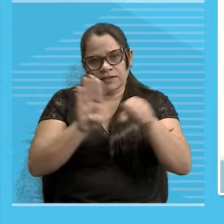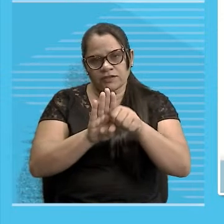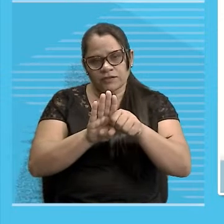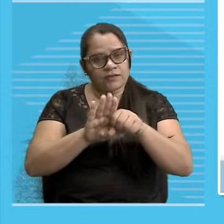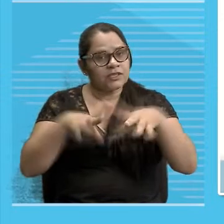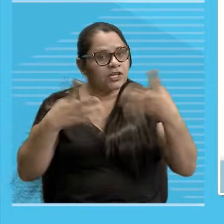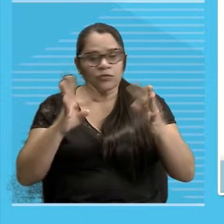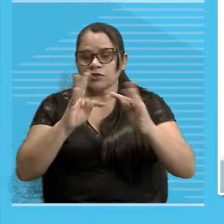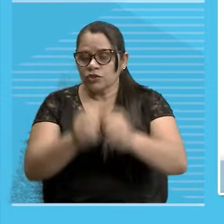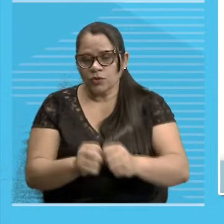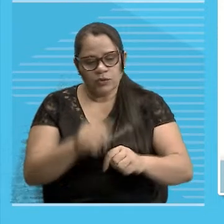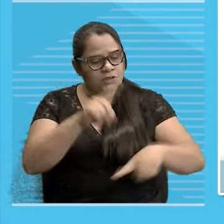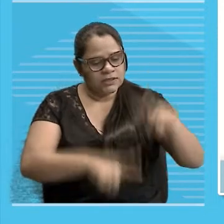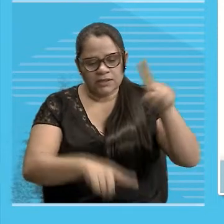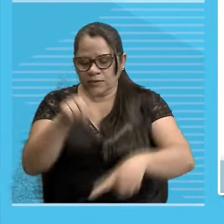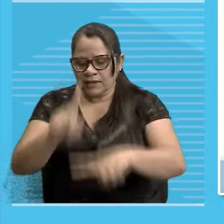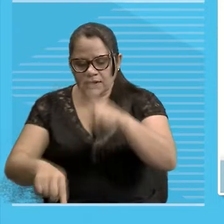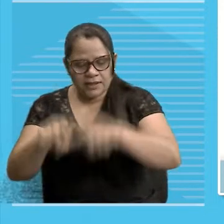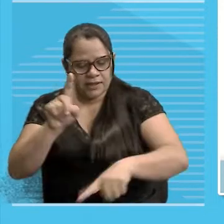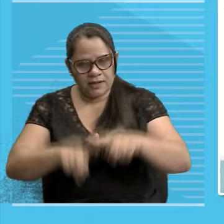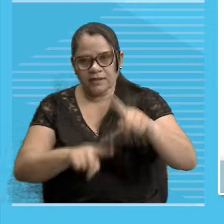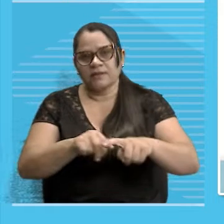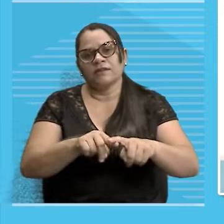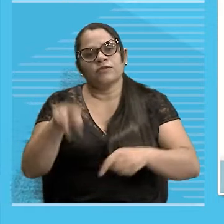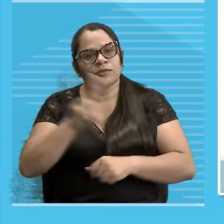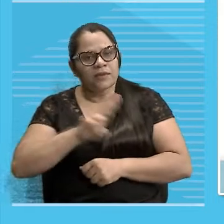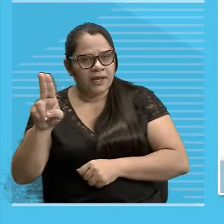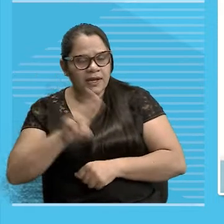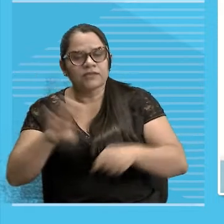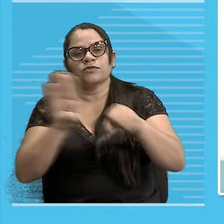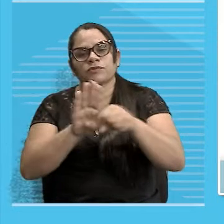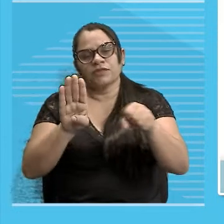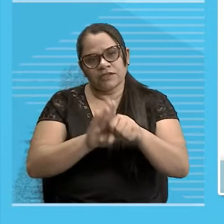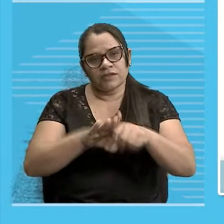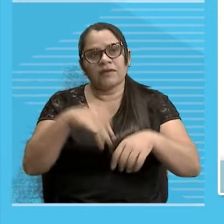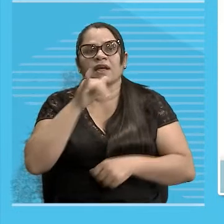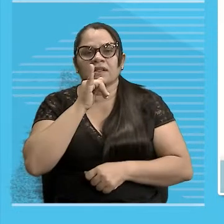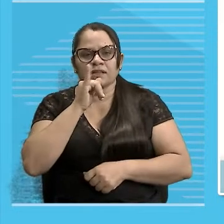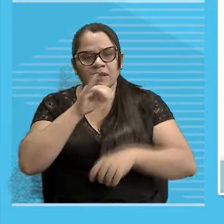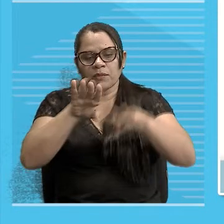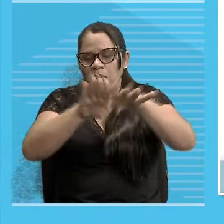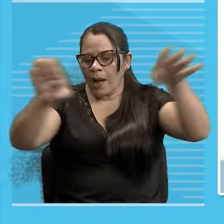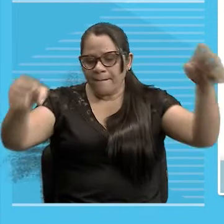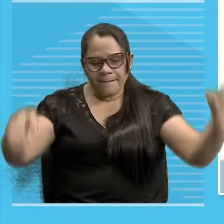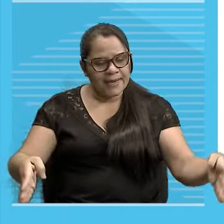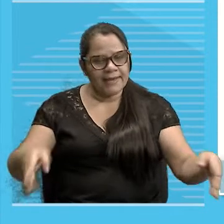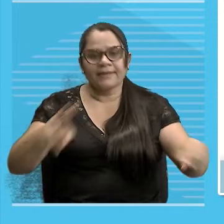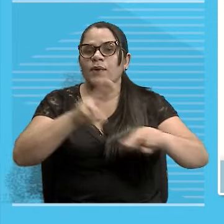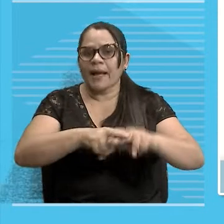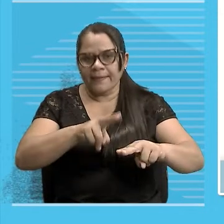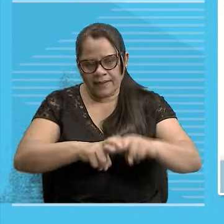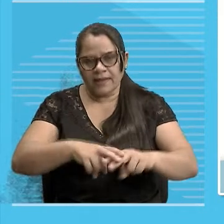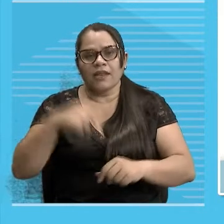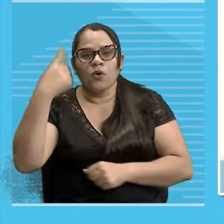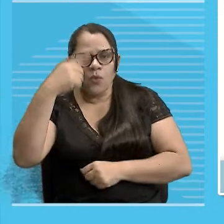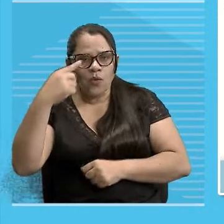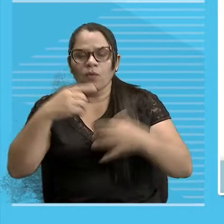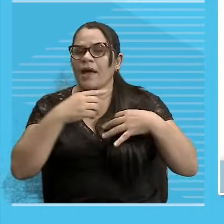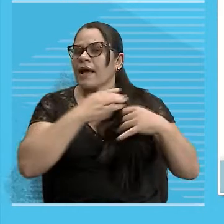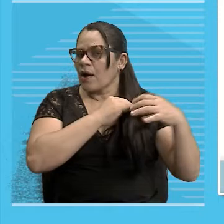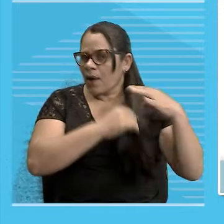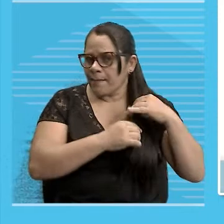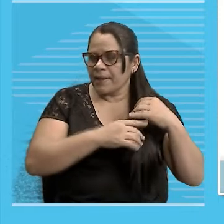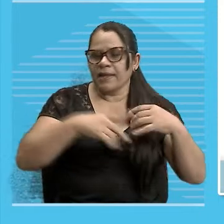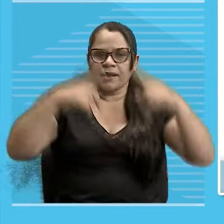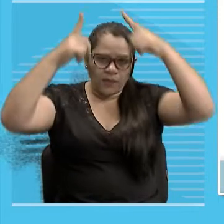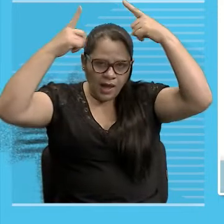ao substantivo Uma mesa Uma caneta digital Uma lousa digital Cabelo Olho Cabeça